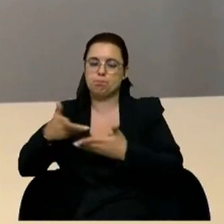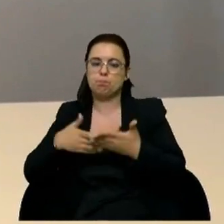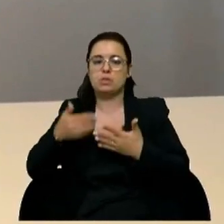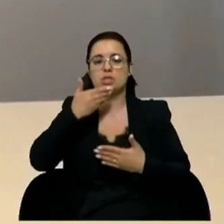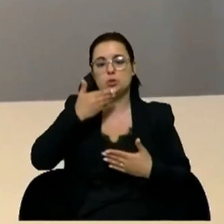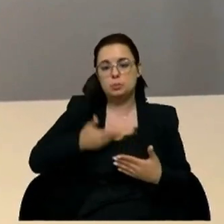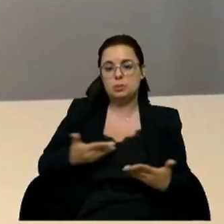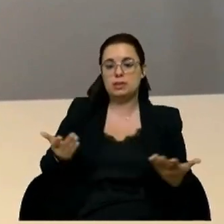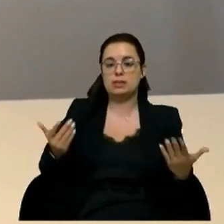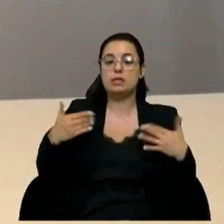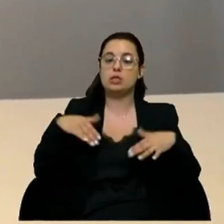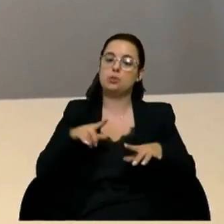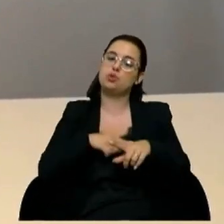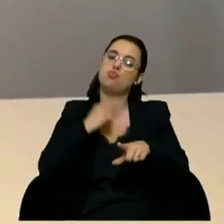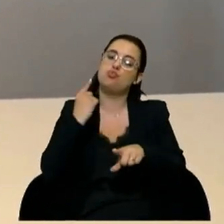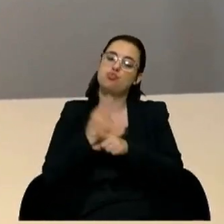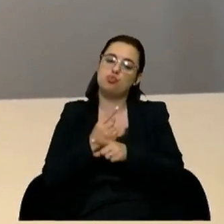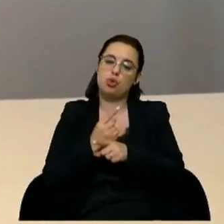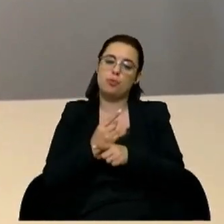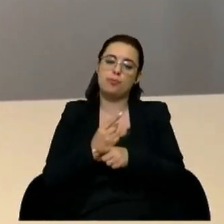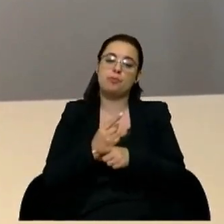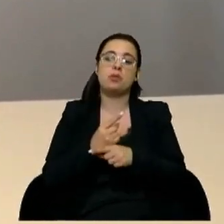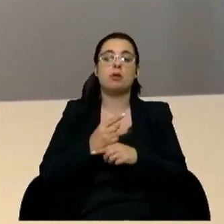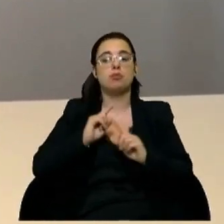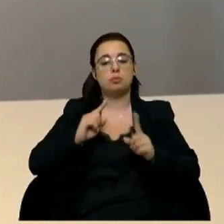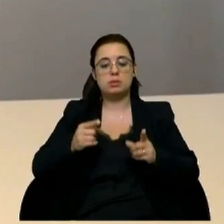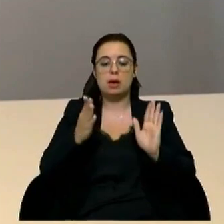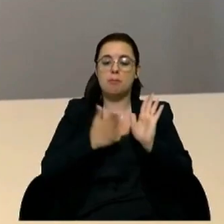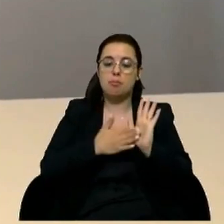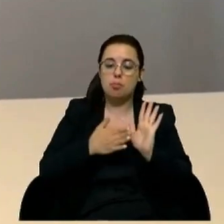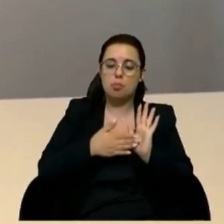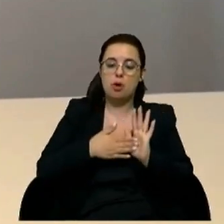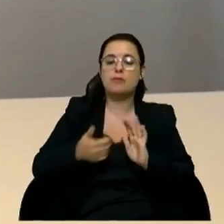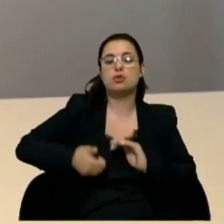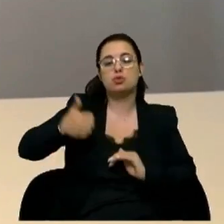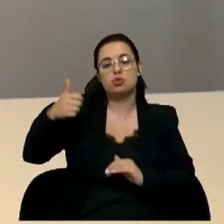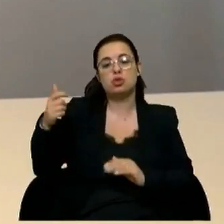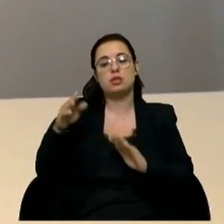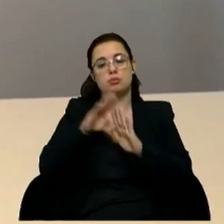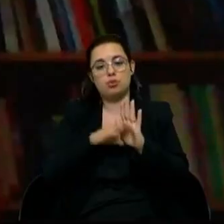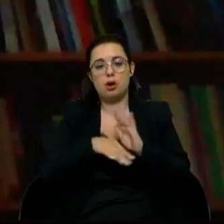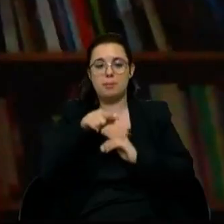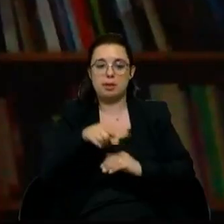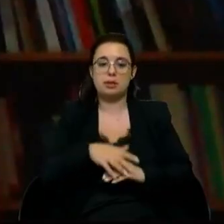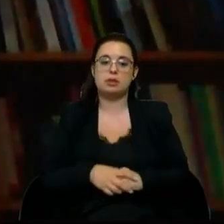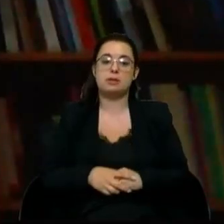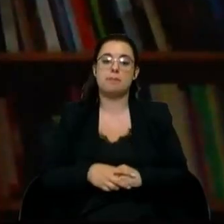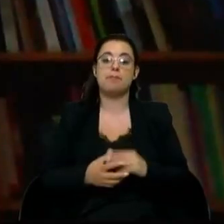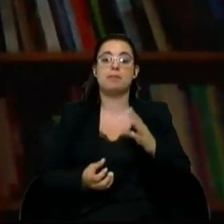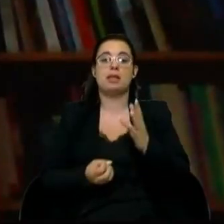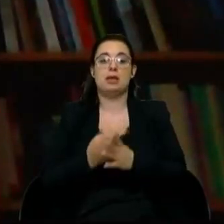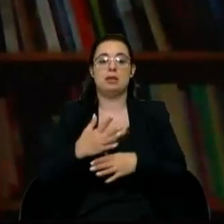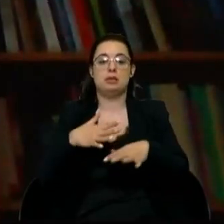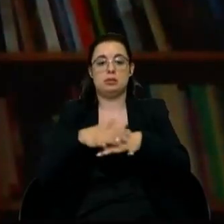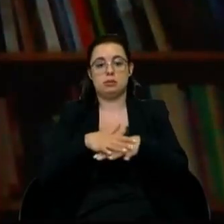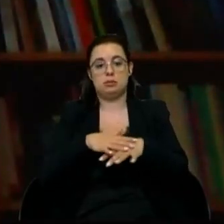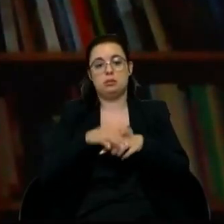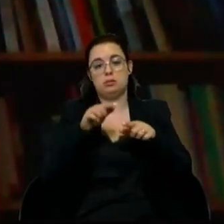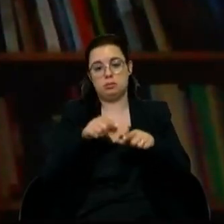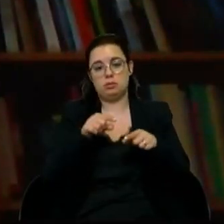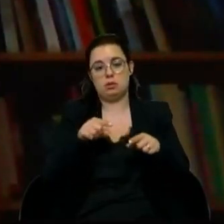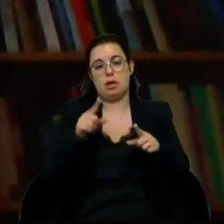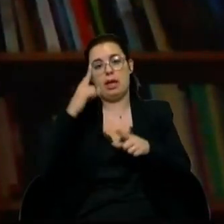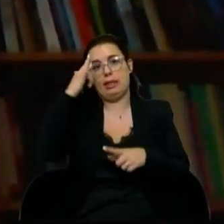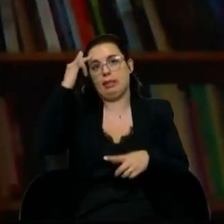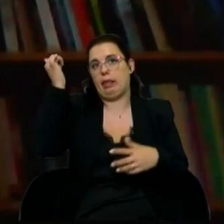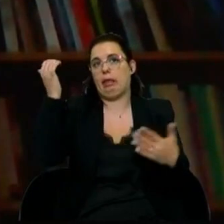conhecimentos mas também um embaixador e uma prova viva do sucesso do programa Upskill. A criação de uma rede alumni Upskill é